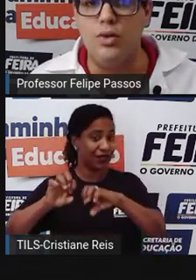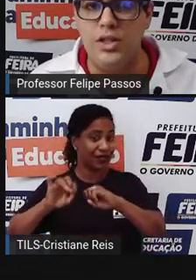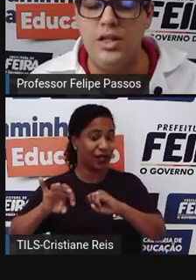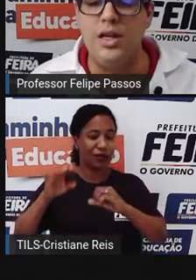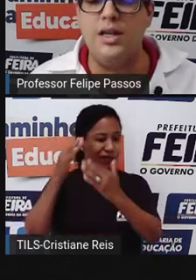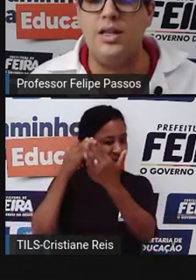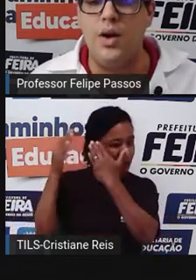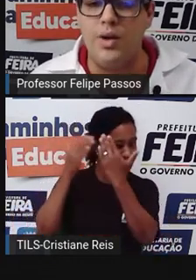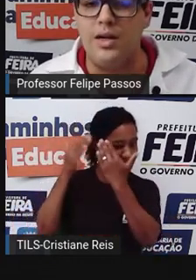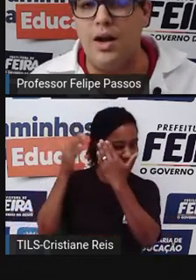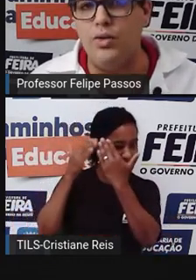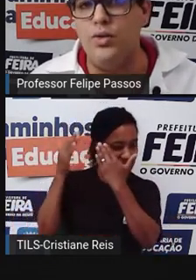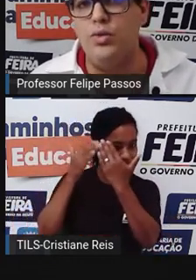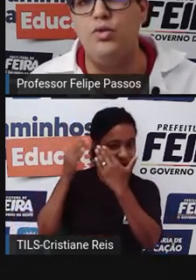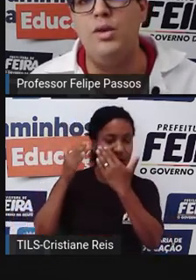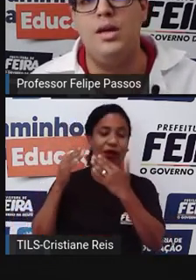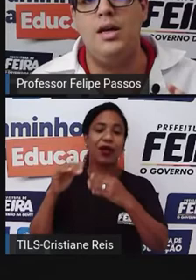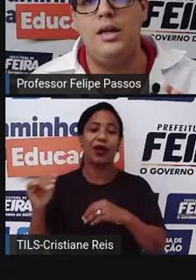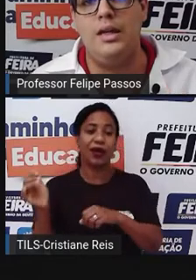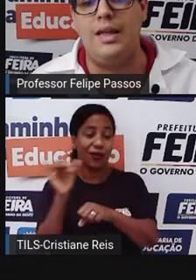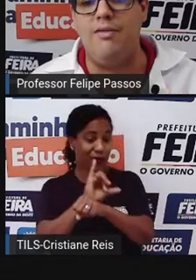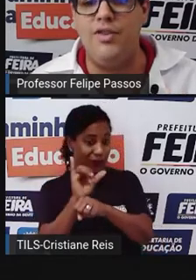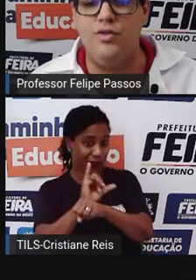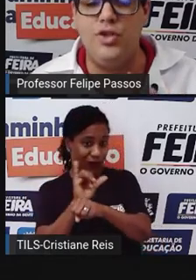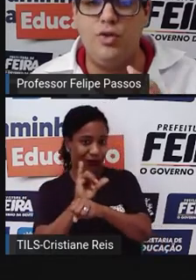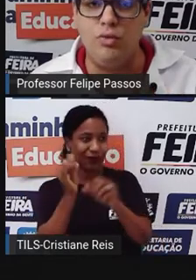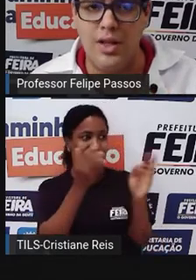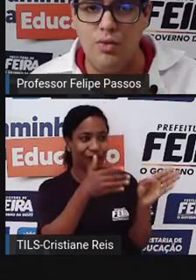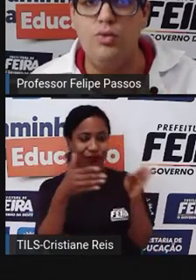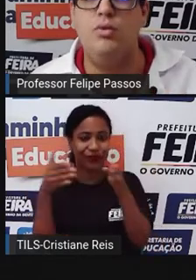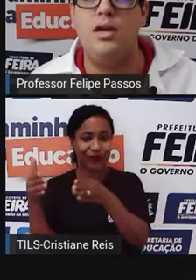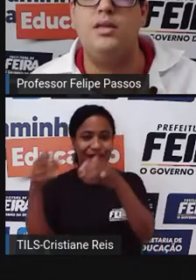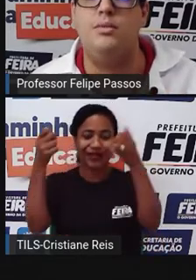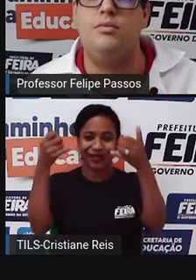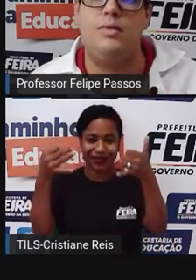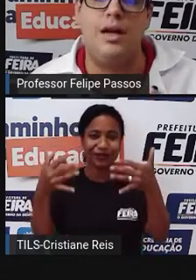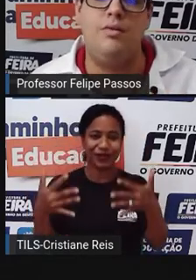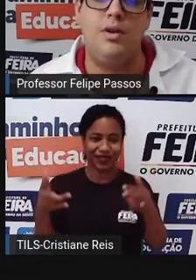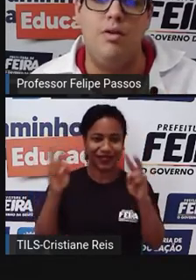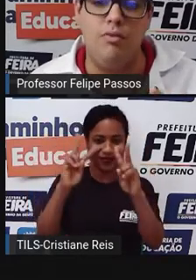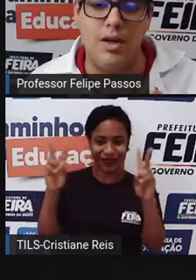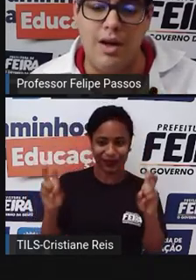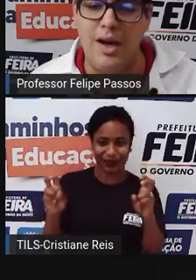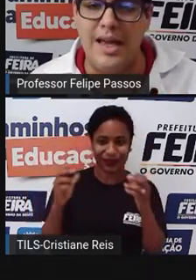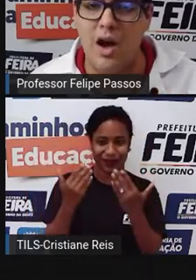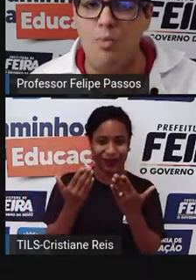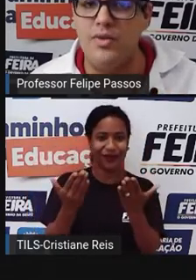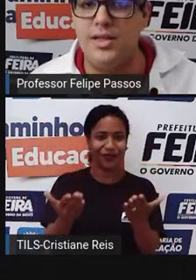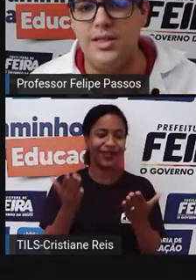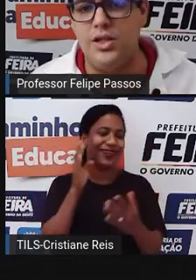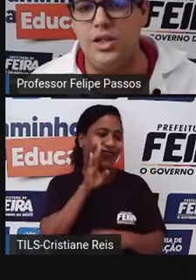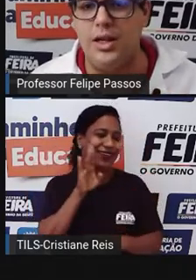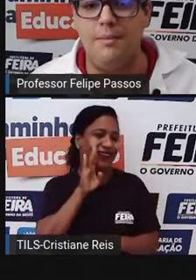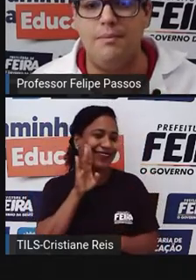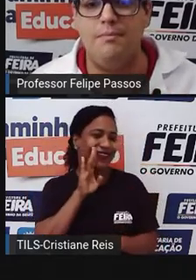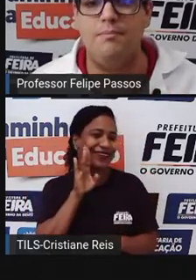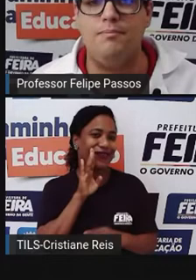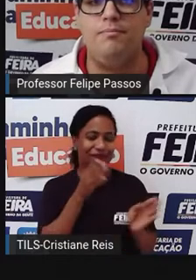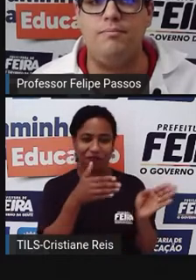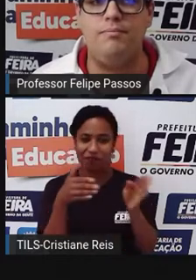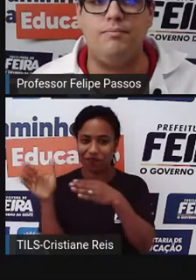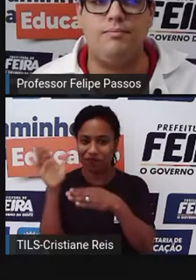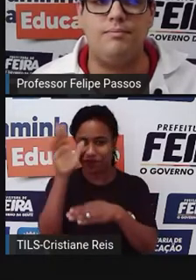de psicologia. Então, é um canal do YouTube que tem vídeos de conteúdo mesmo, tá? É um canal legal para vocês assistirem.